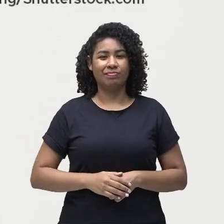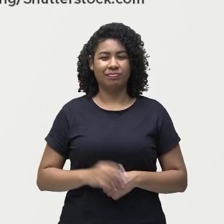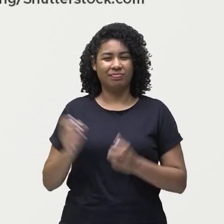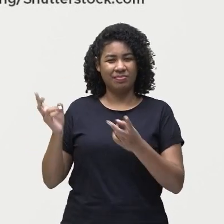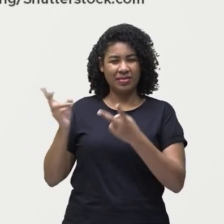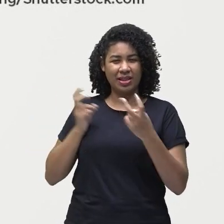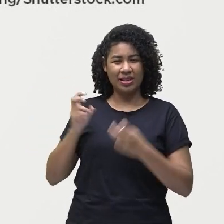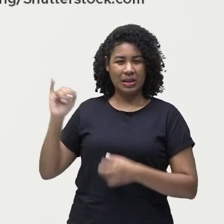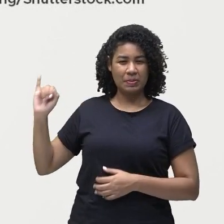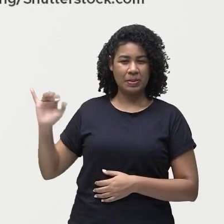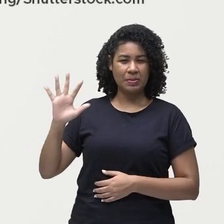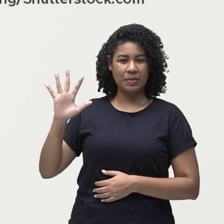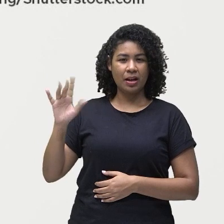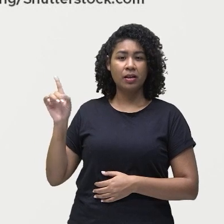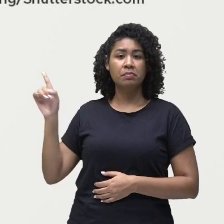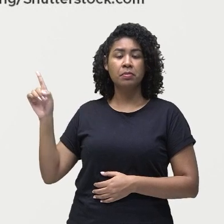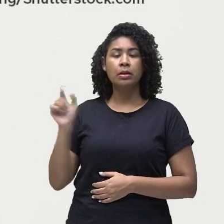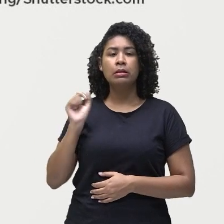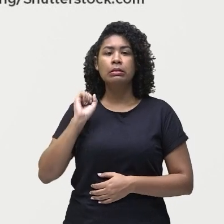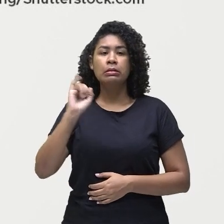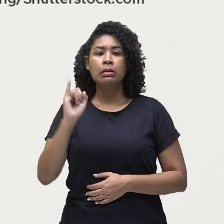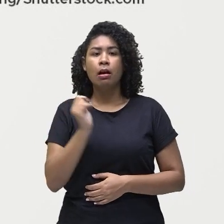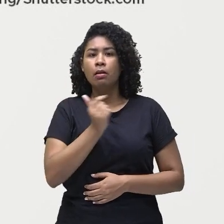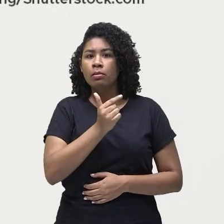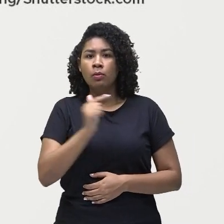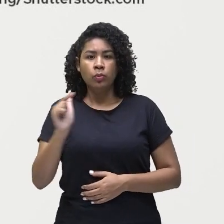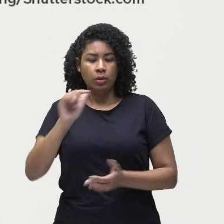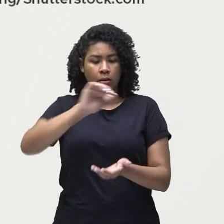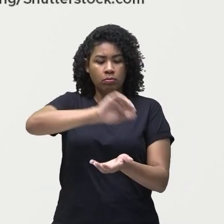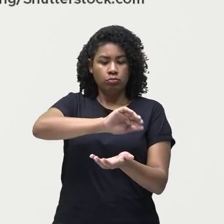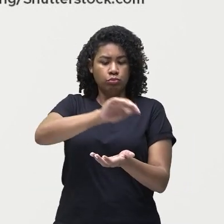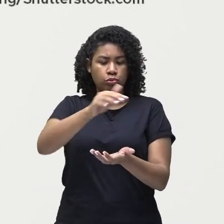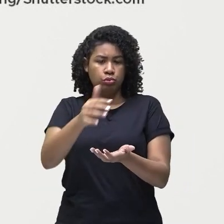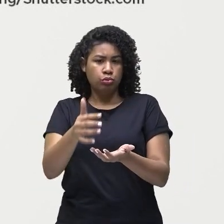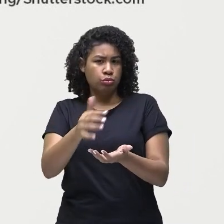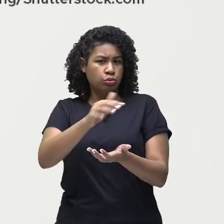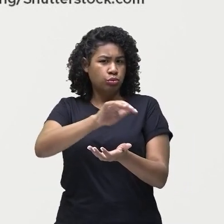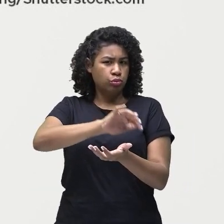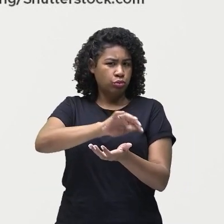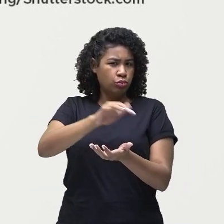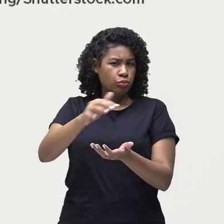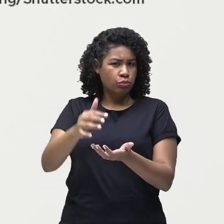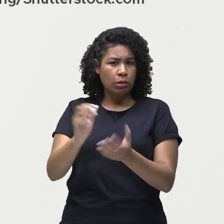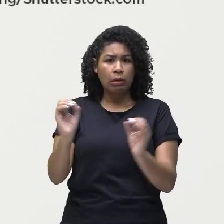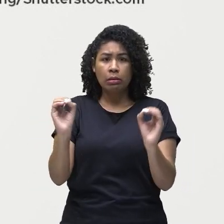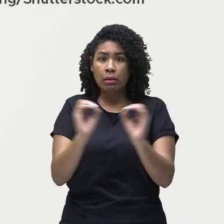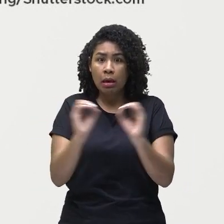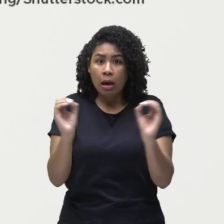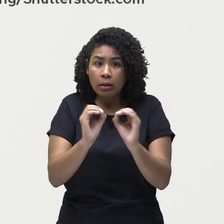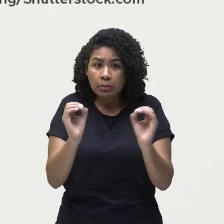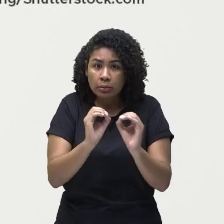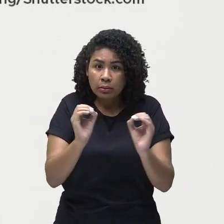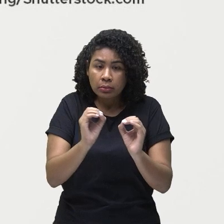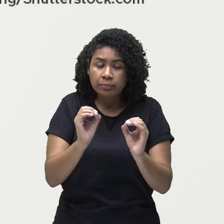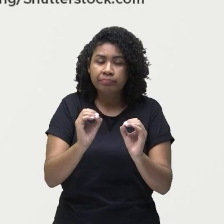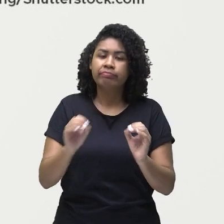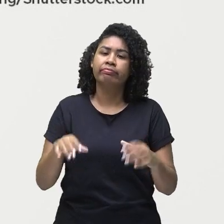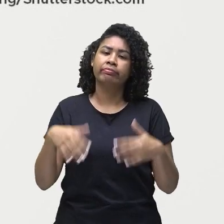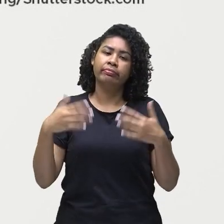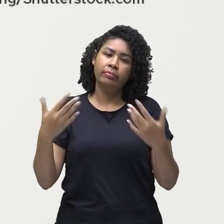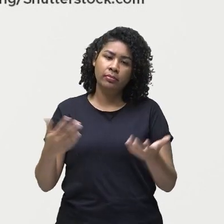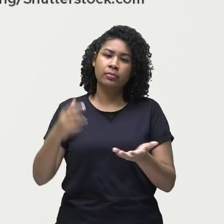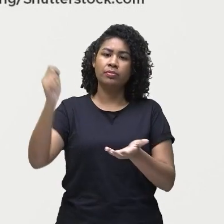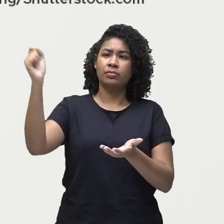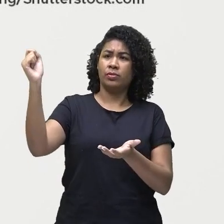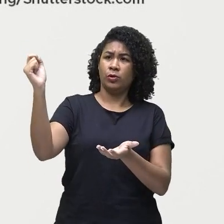se nós não tivéssemos aquela camada dos gases do efeito estufa, os raios